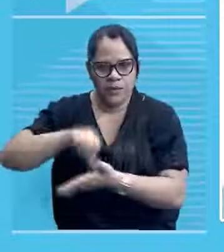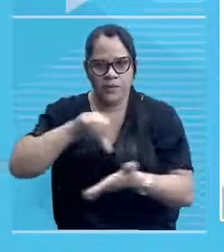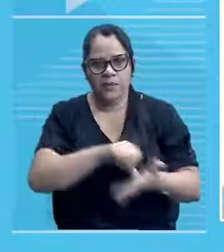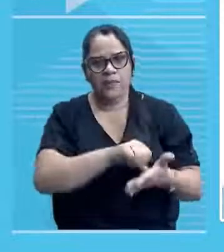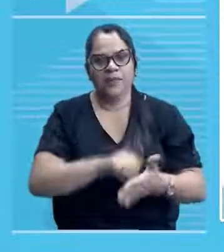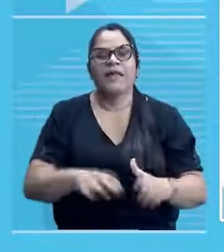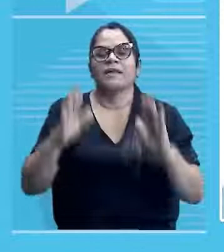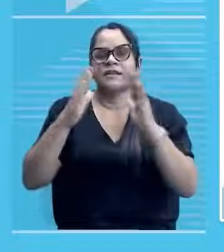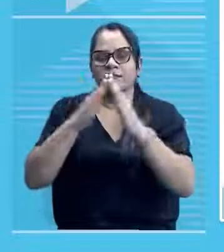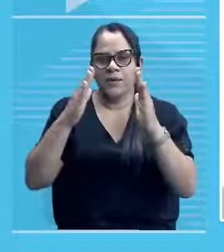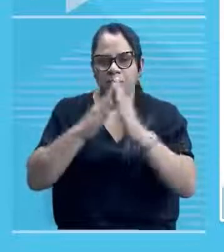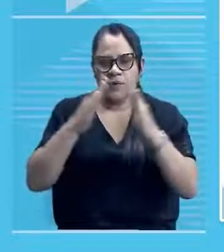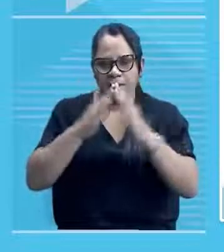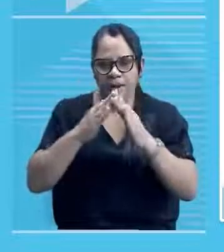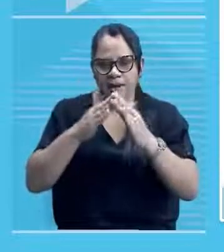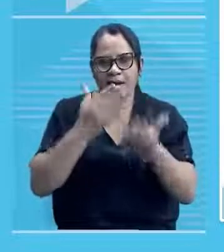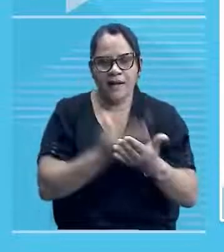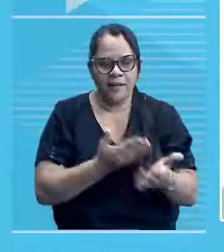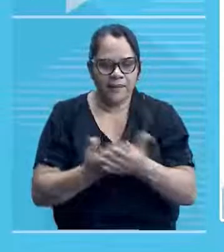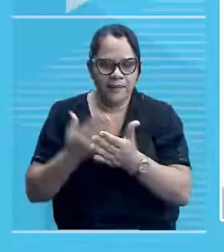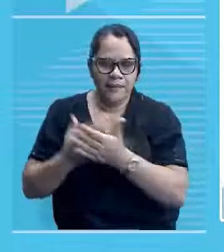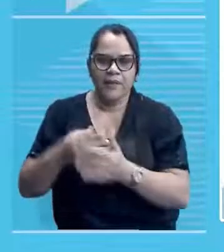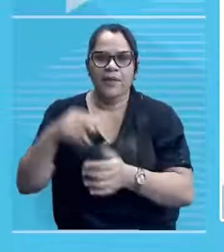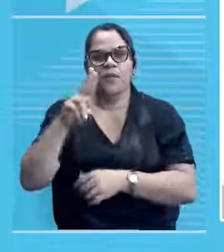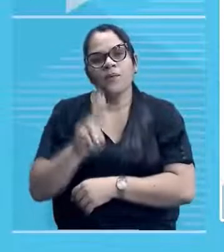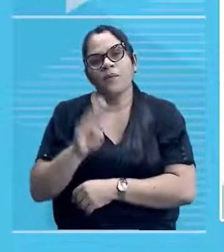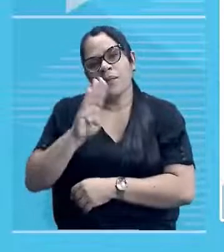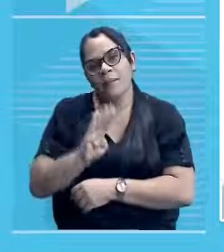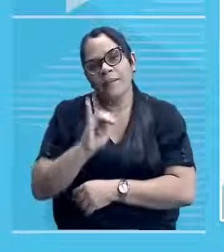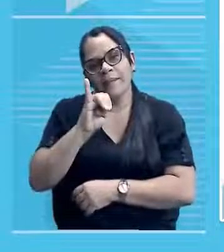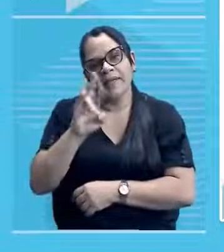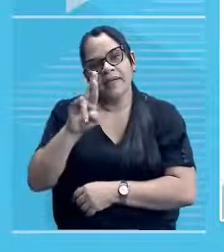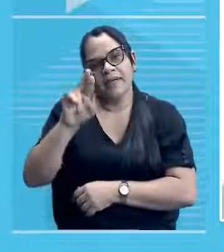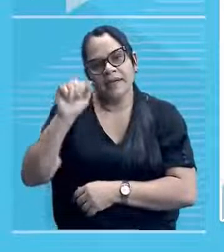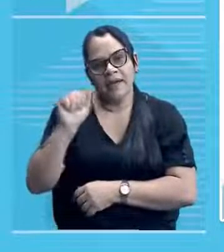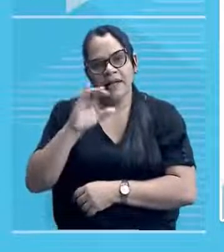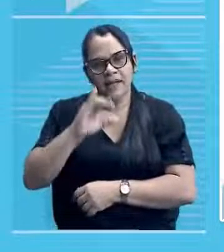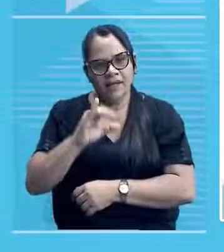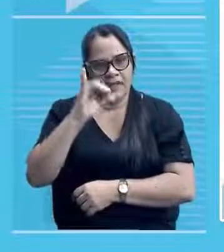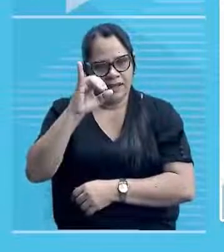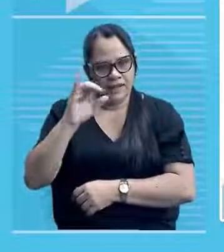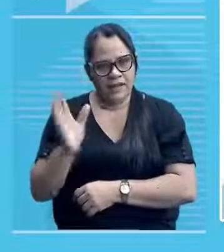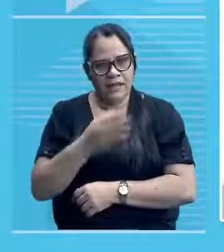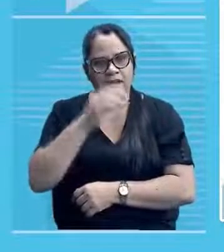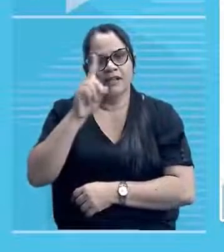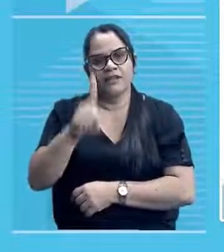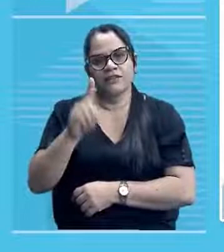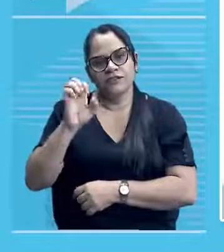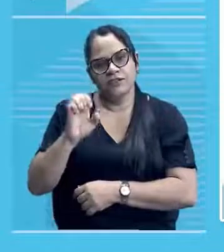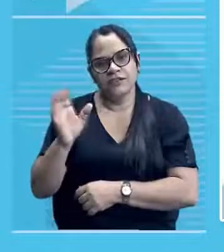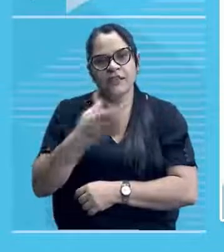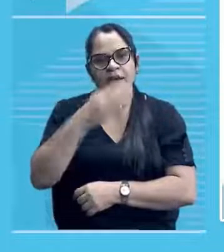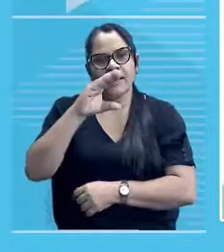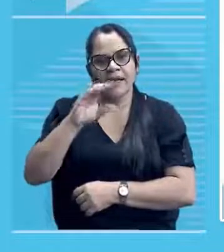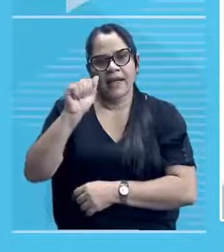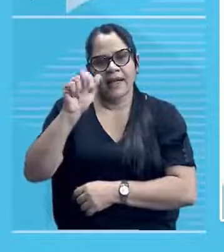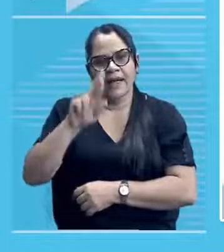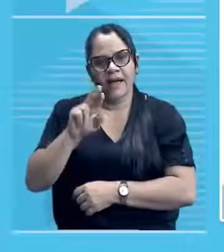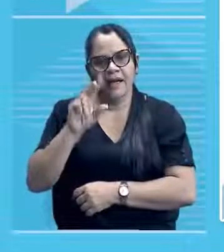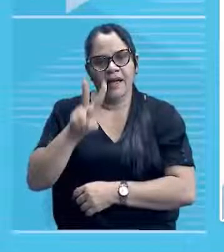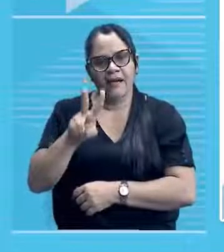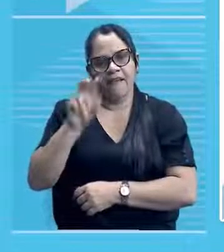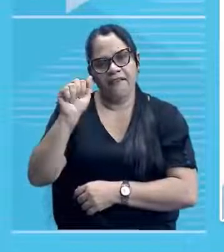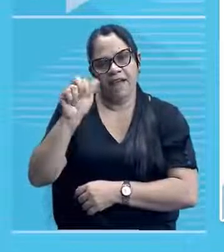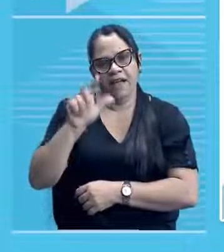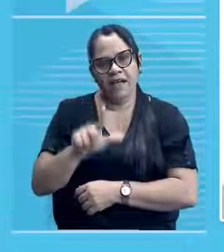Luiz Ubiracide Carvalho. No slide seguinte, o é que nós pudemos destacar ainda mais, gente? Olha